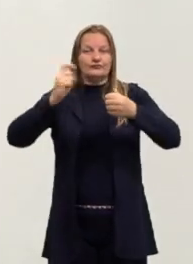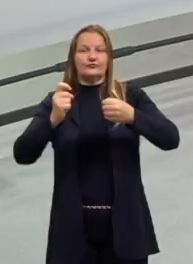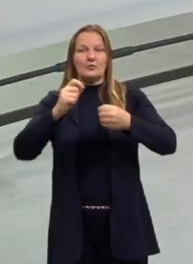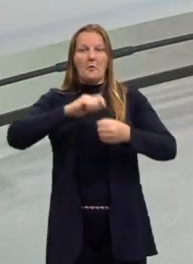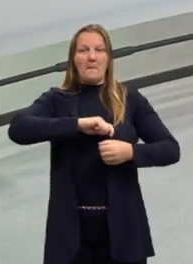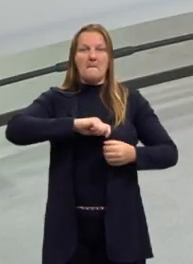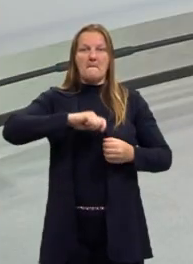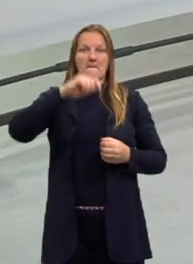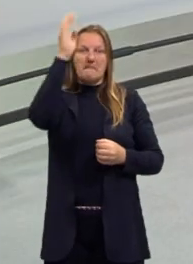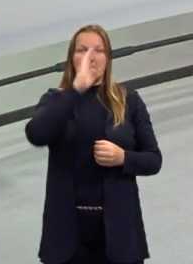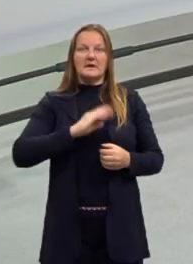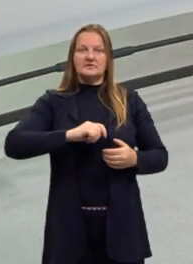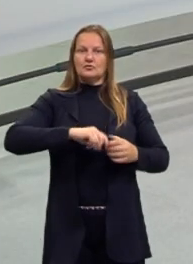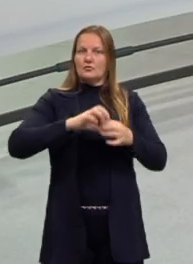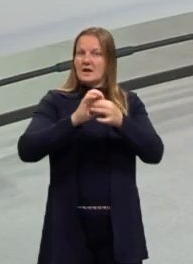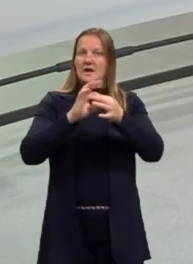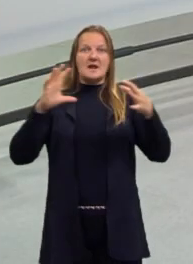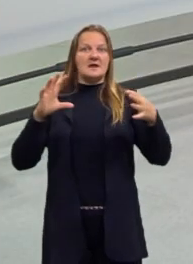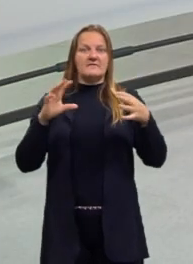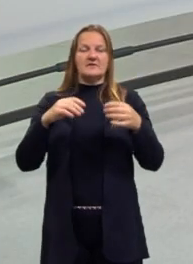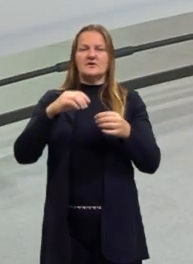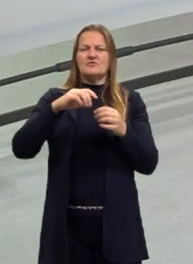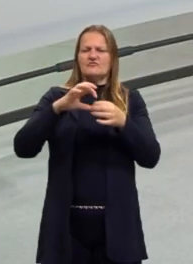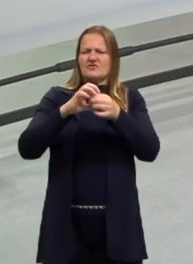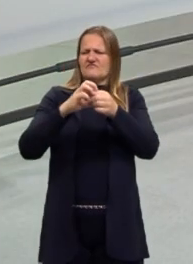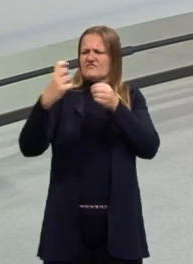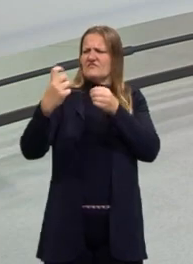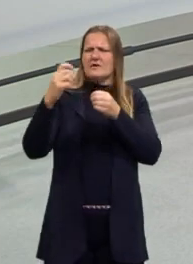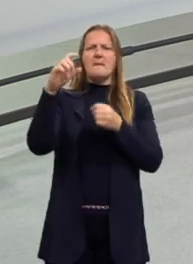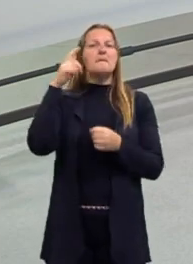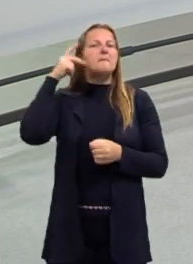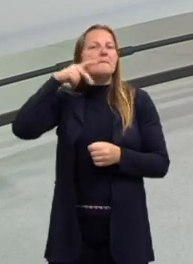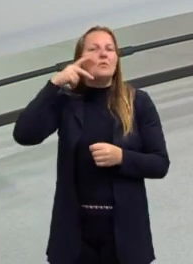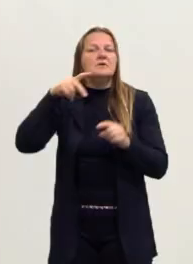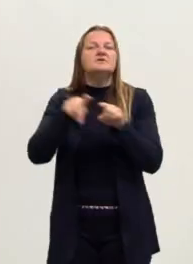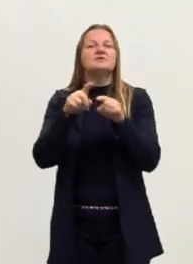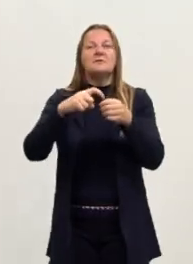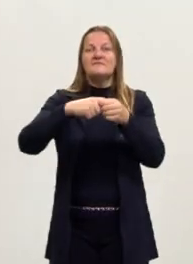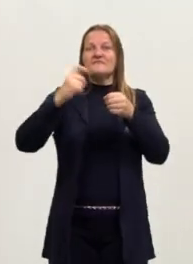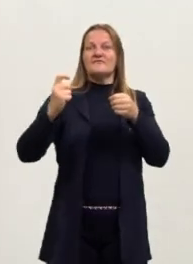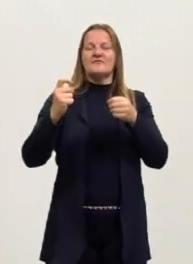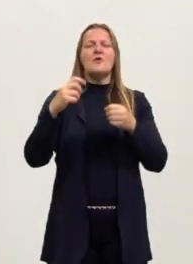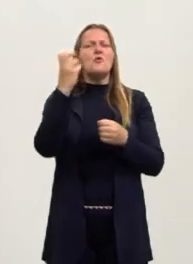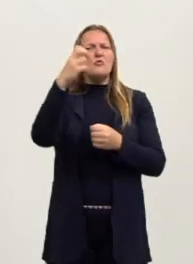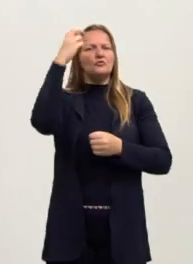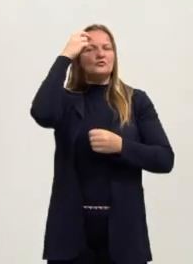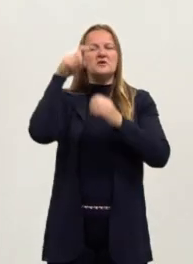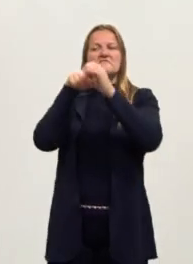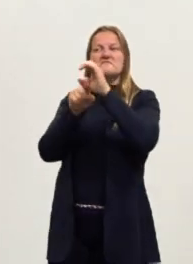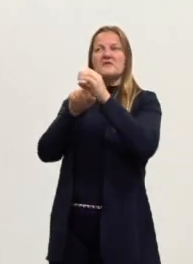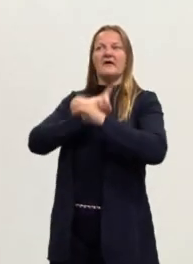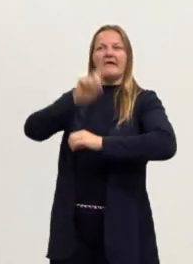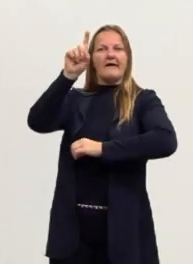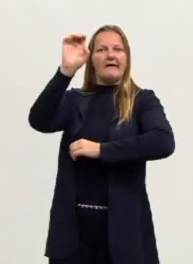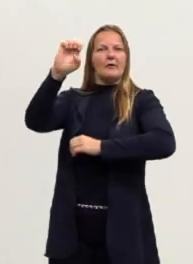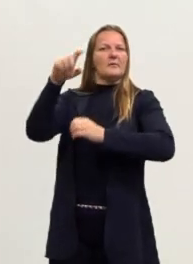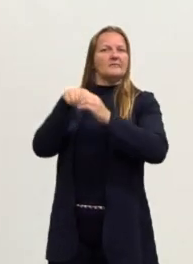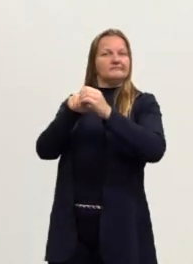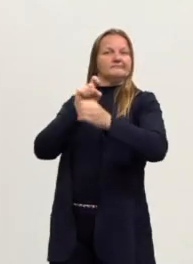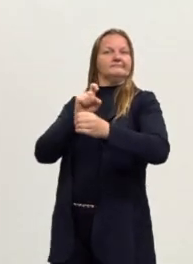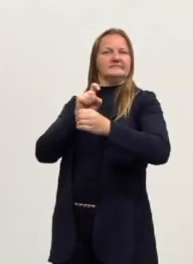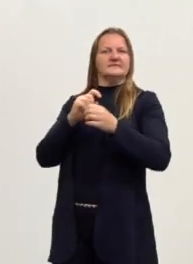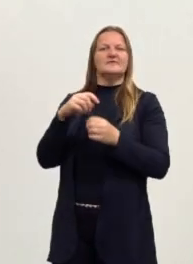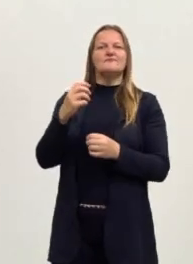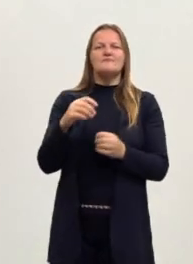Brasil, para comemorar, então, não só a independência política, mas também a independência cultural do Brasil. Porque esse é o